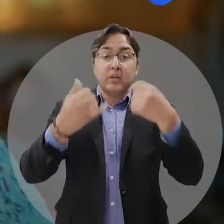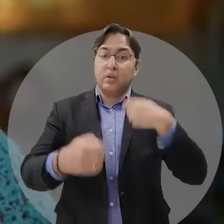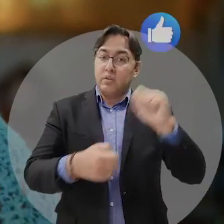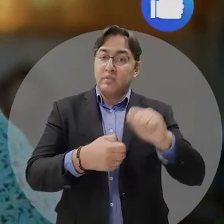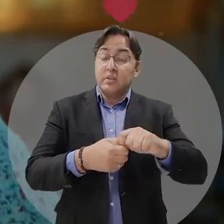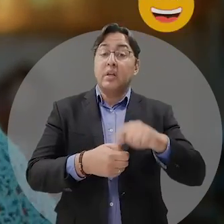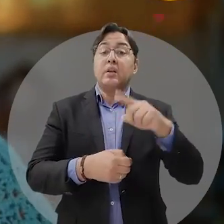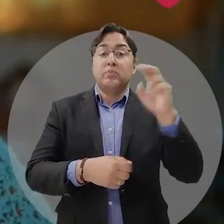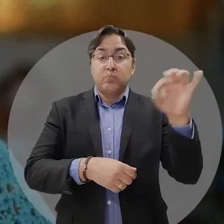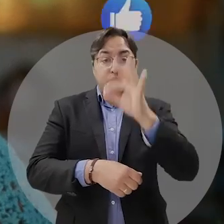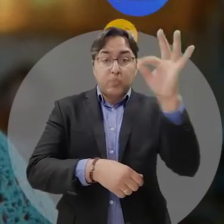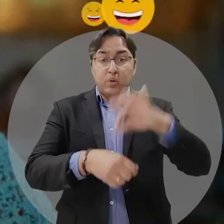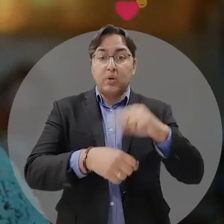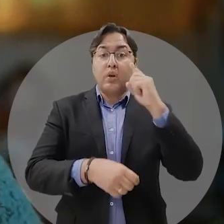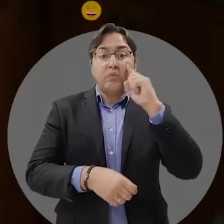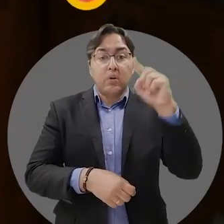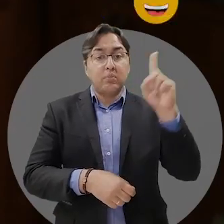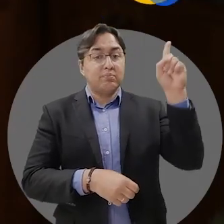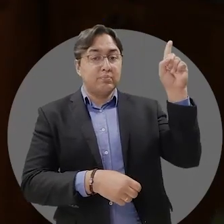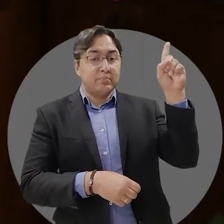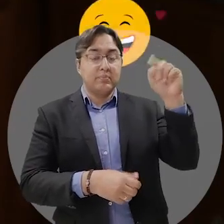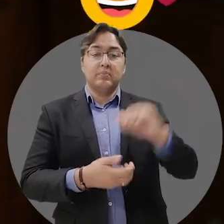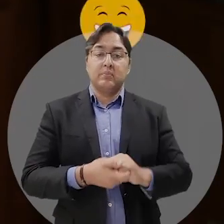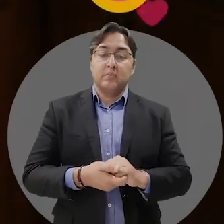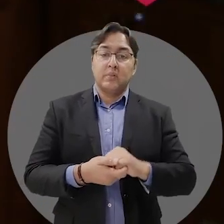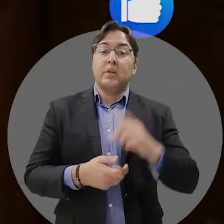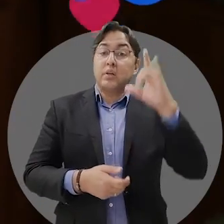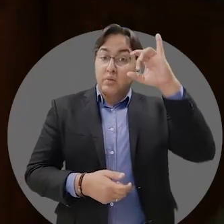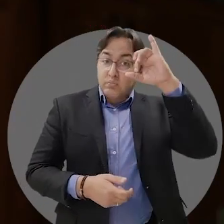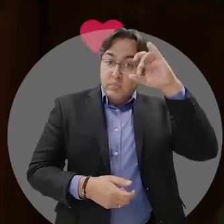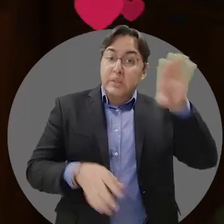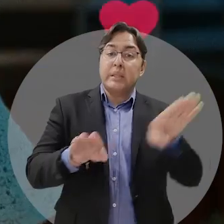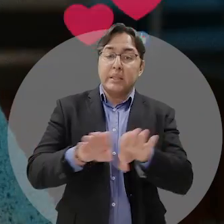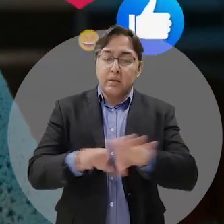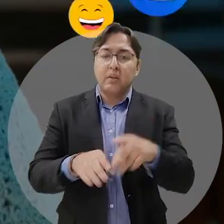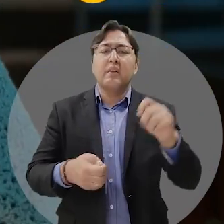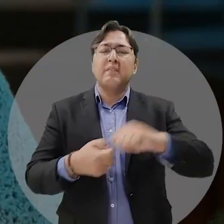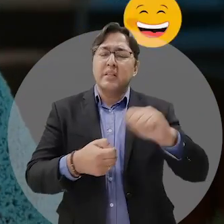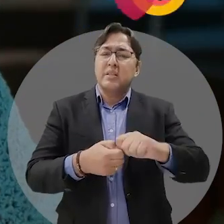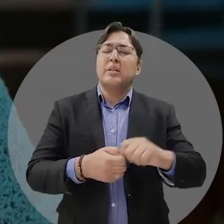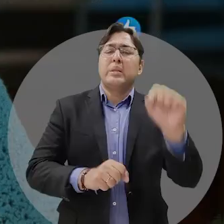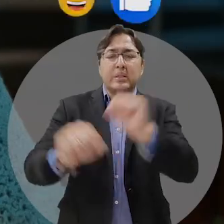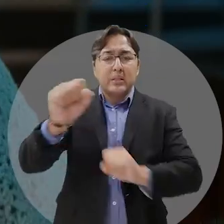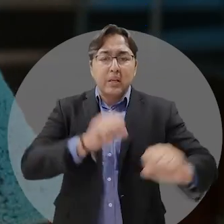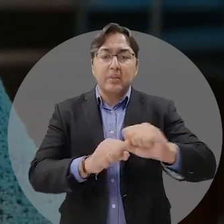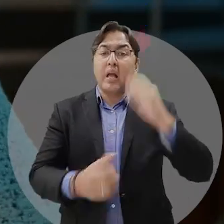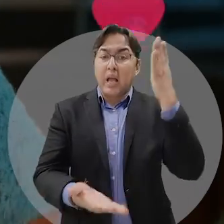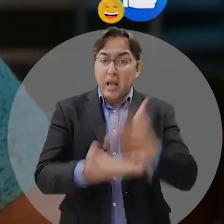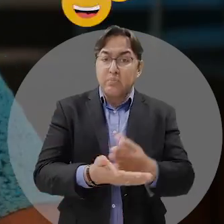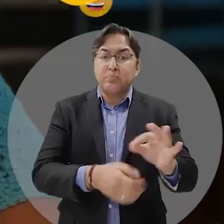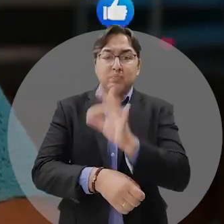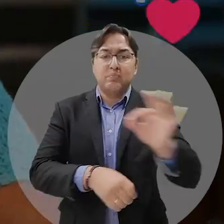que eu tô preparando sobre a dengue, acesse o link e as redes sociais. Vamos fazer um mutirão e